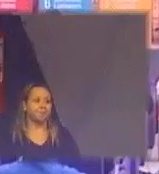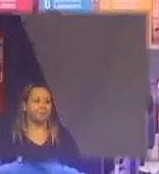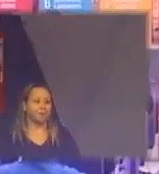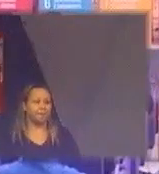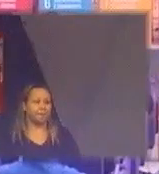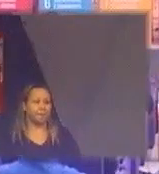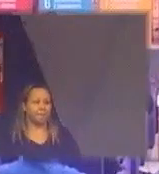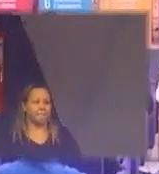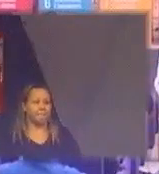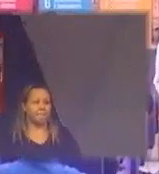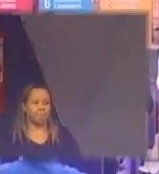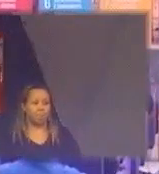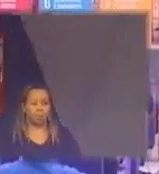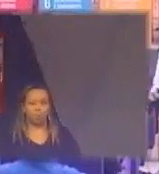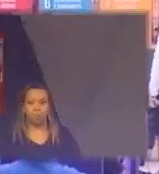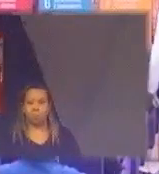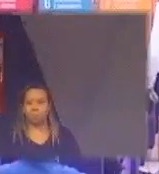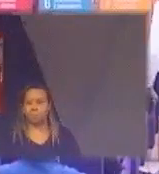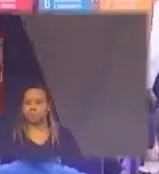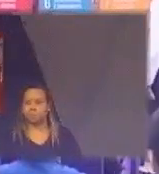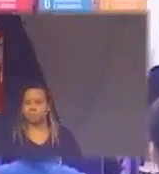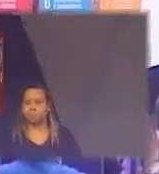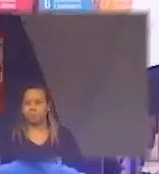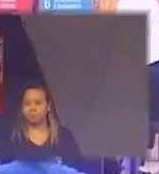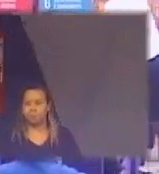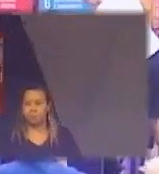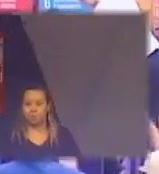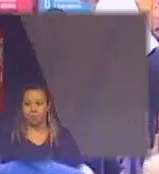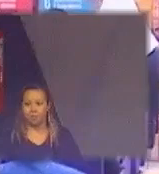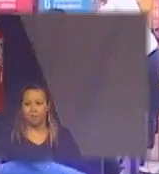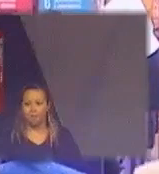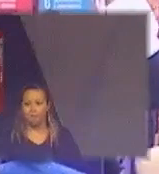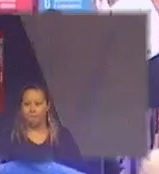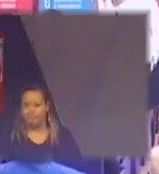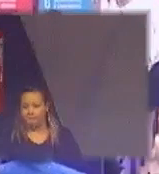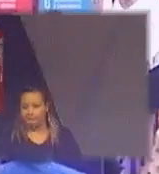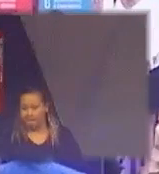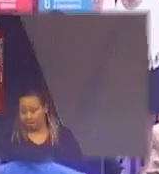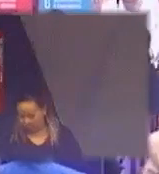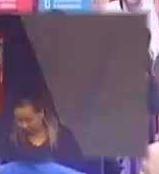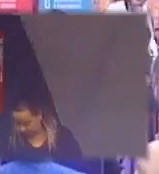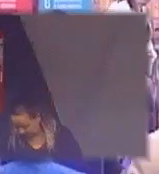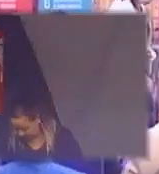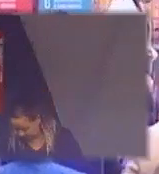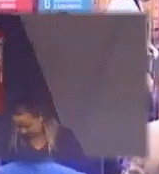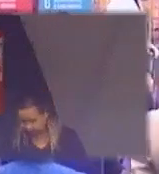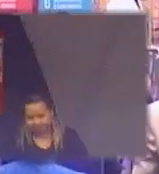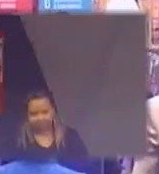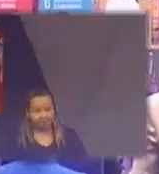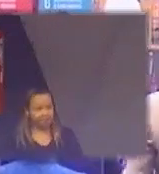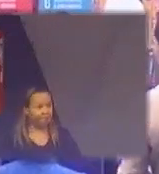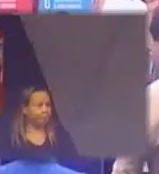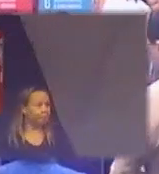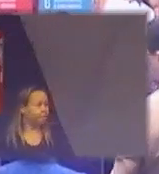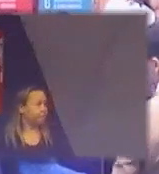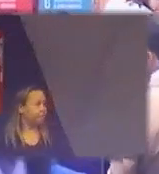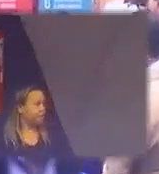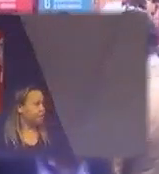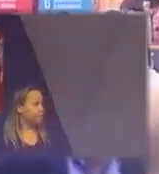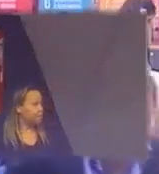o pessoal da organização o pessoal